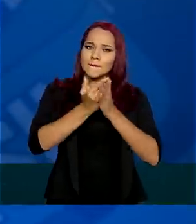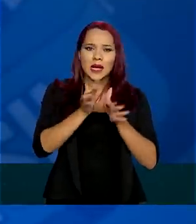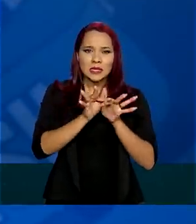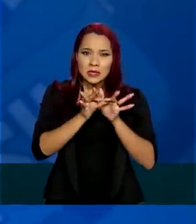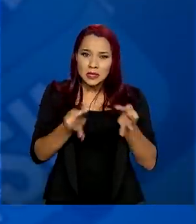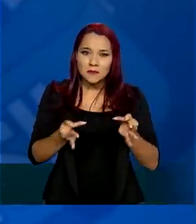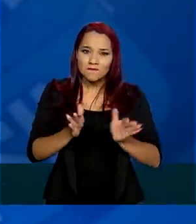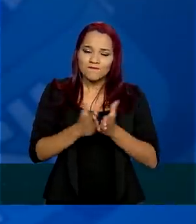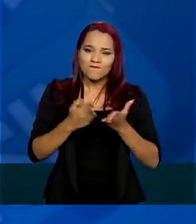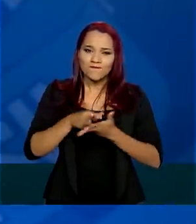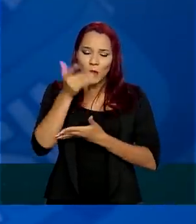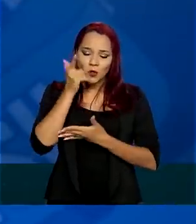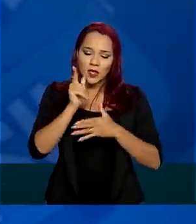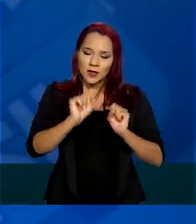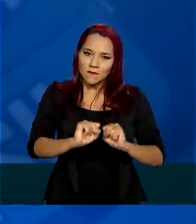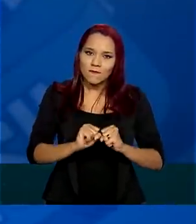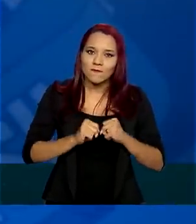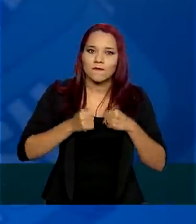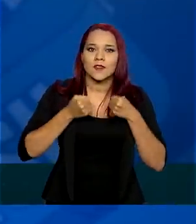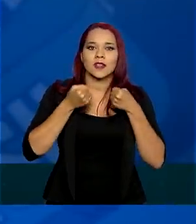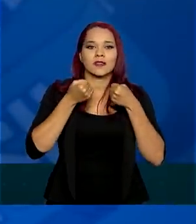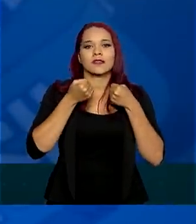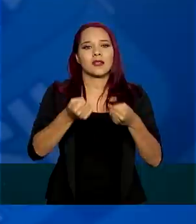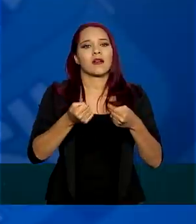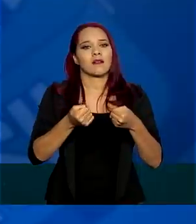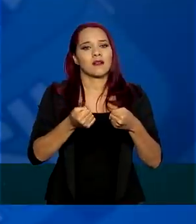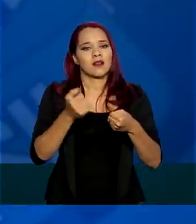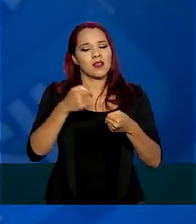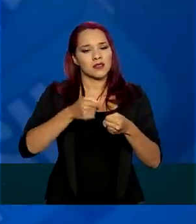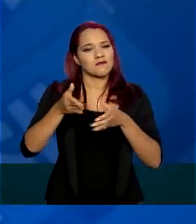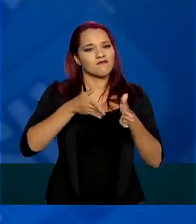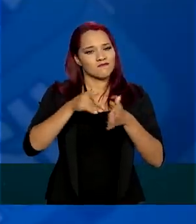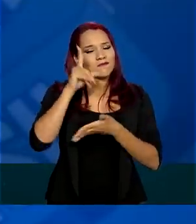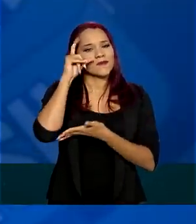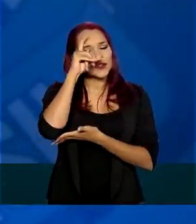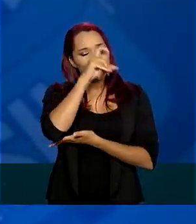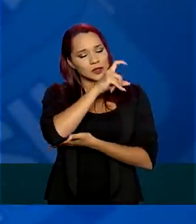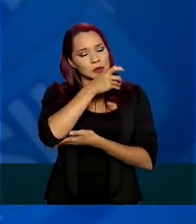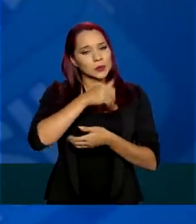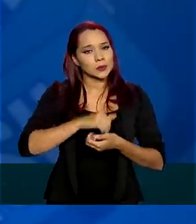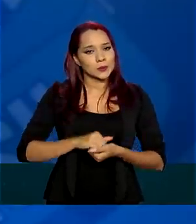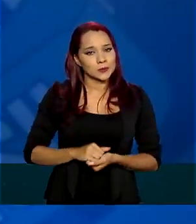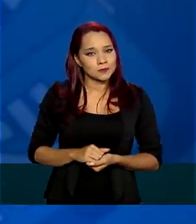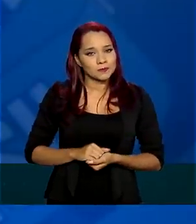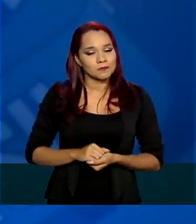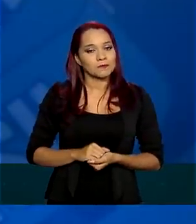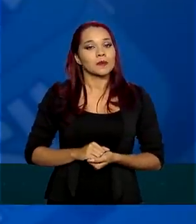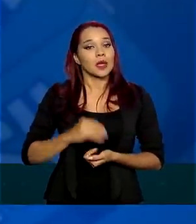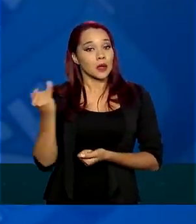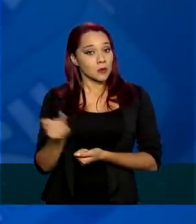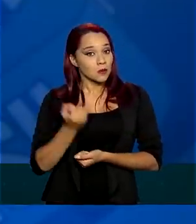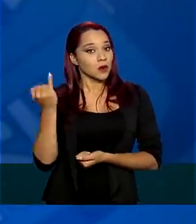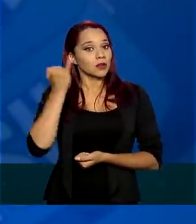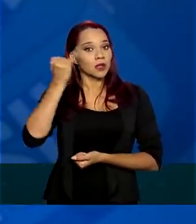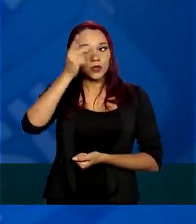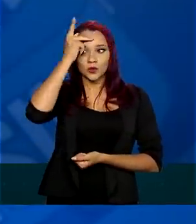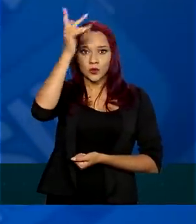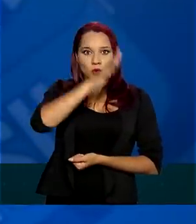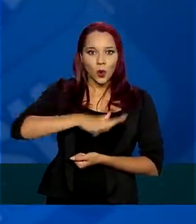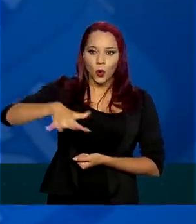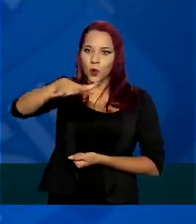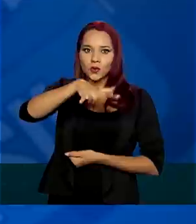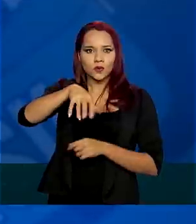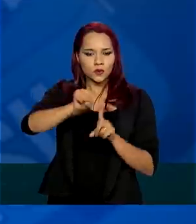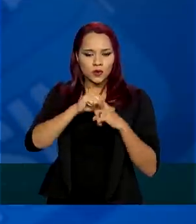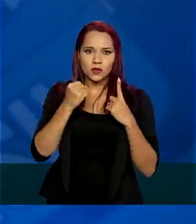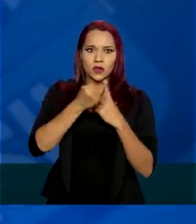possam enfrentar da melhor maneira possível esse momento difícil. Mas é importante todos nós, como sociedade,